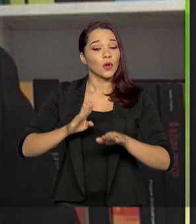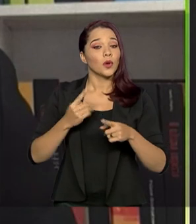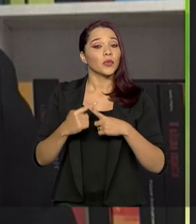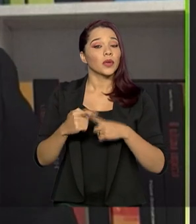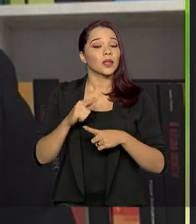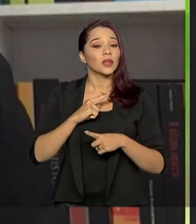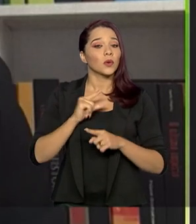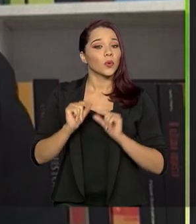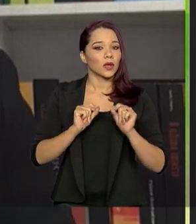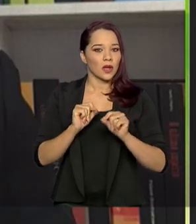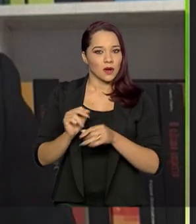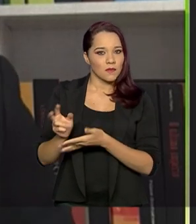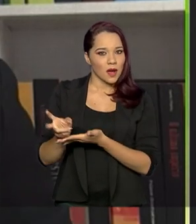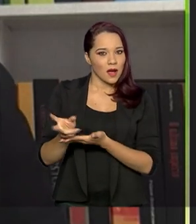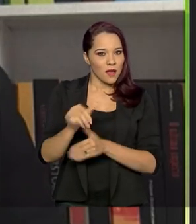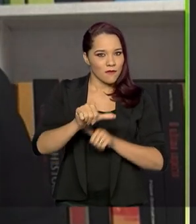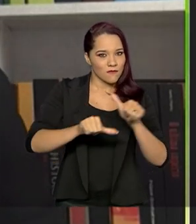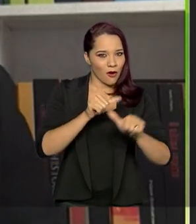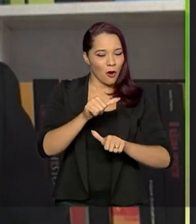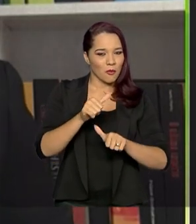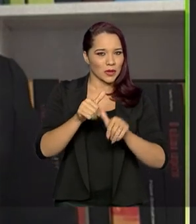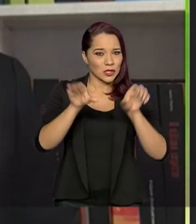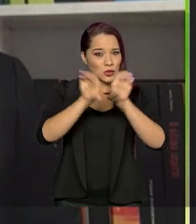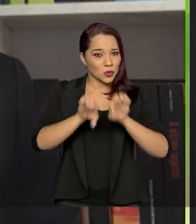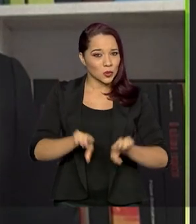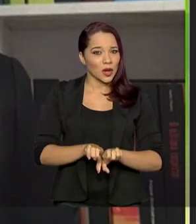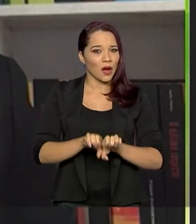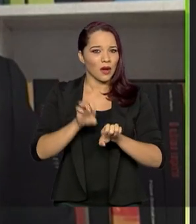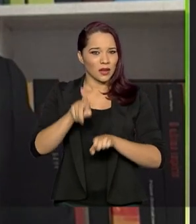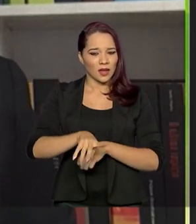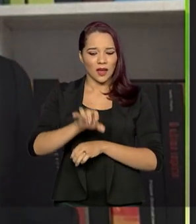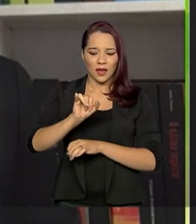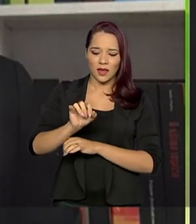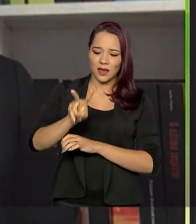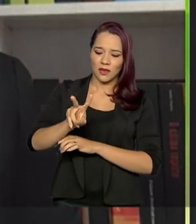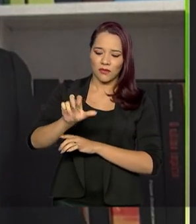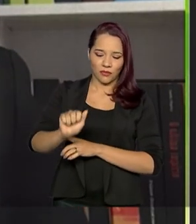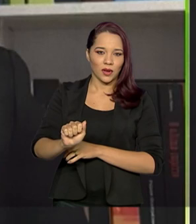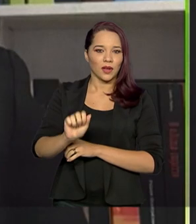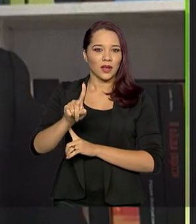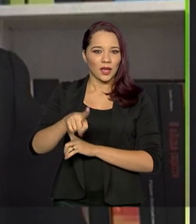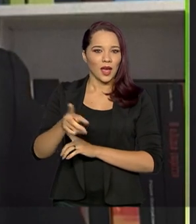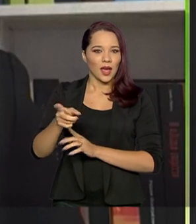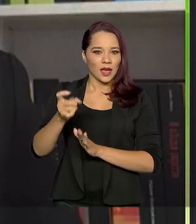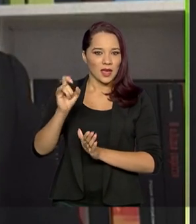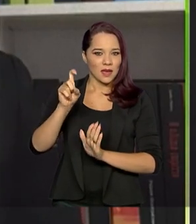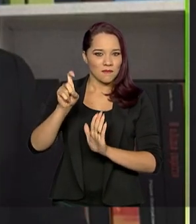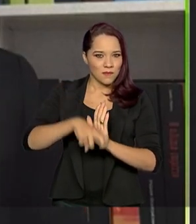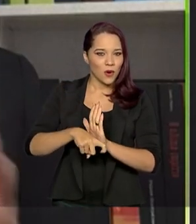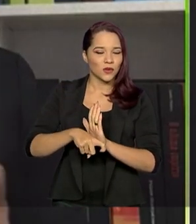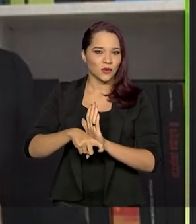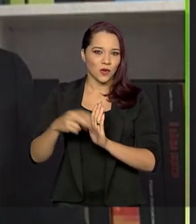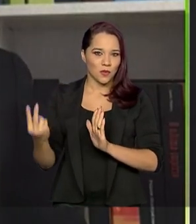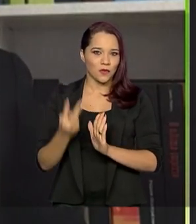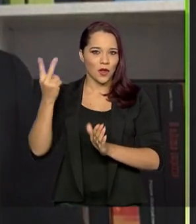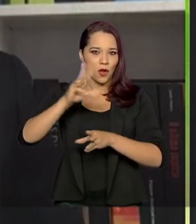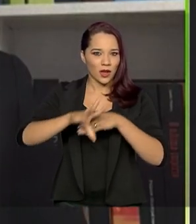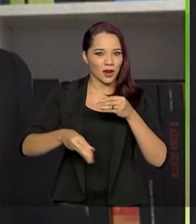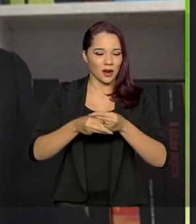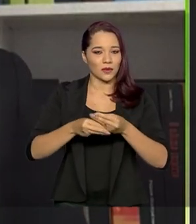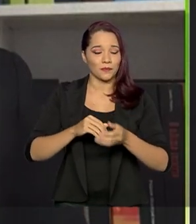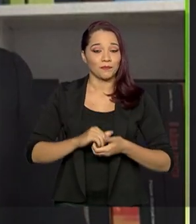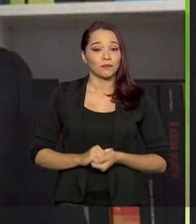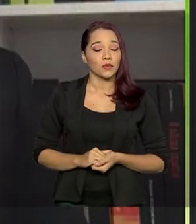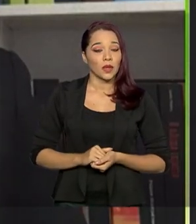sentido de uma reforma estrutural, como a gente está debatendo, que é um IVA, Imposto sobre o Valor Agregado, ela tem o condão seguinte, economicamente falando,